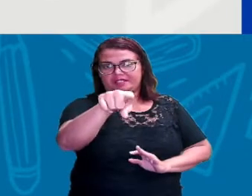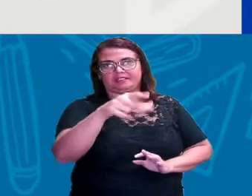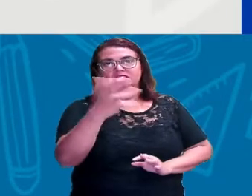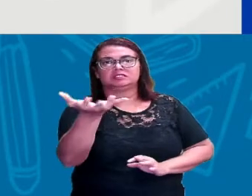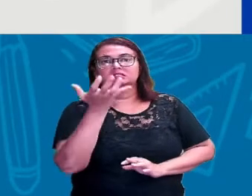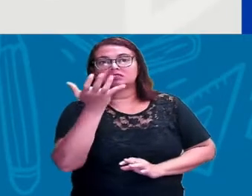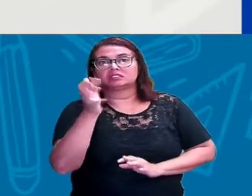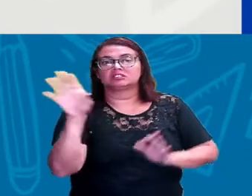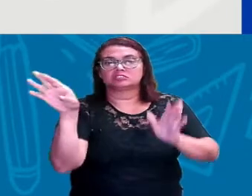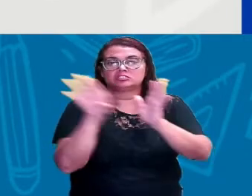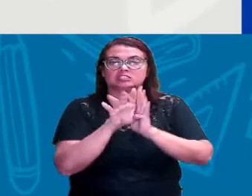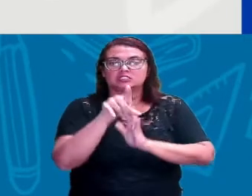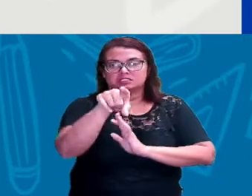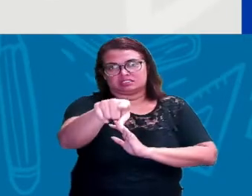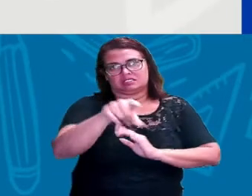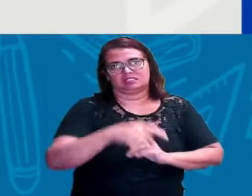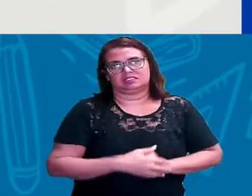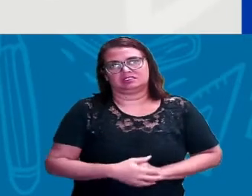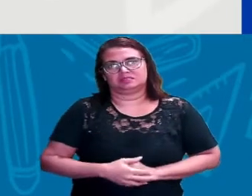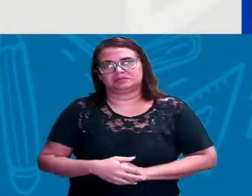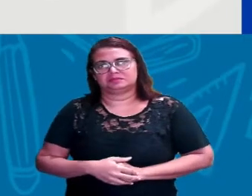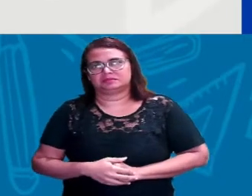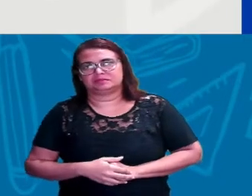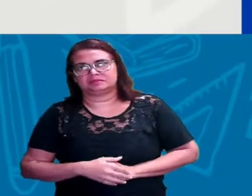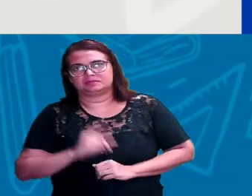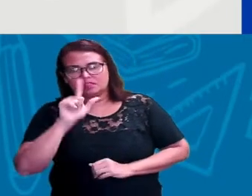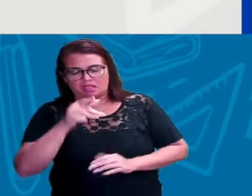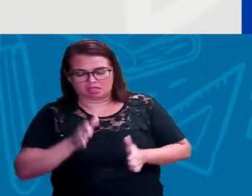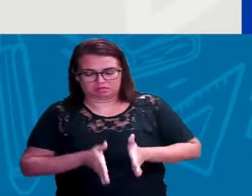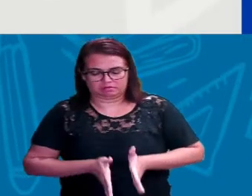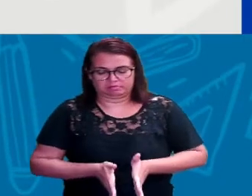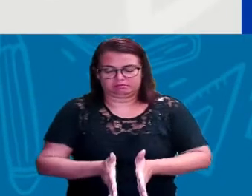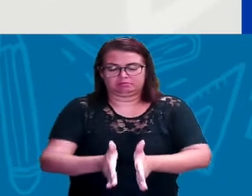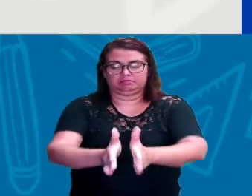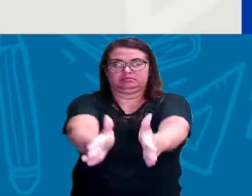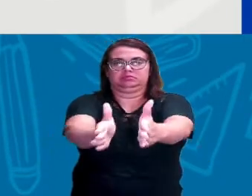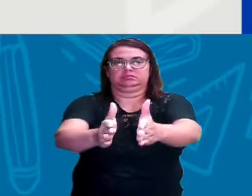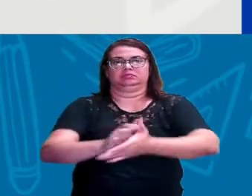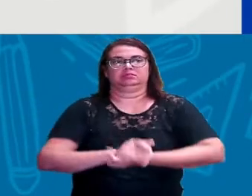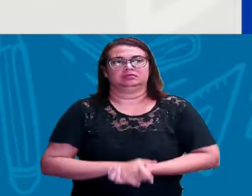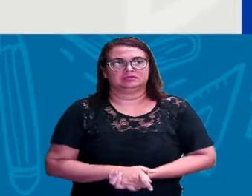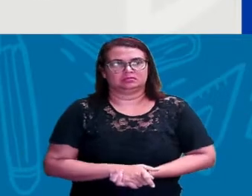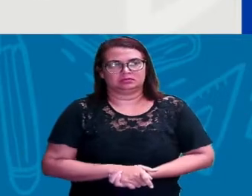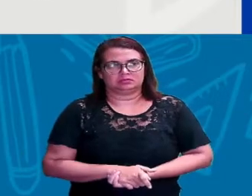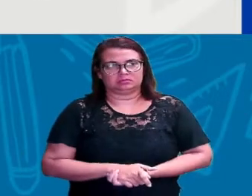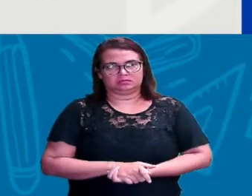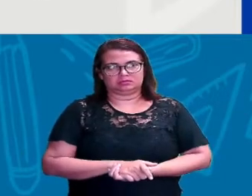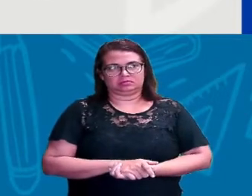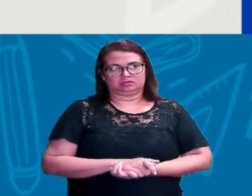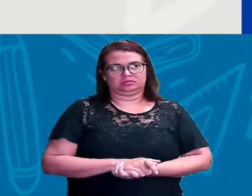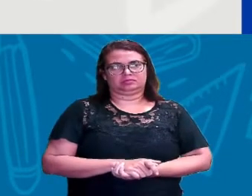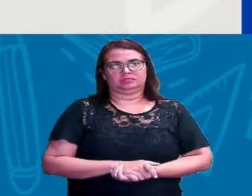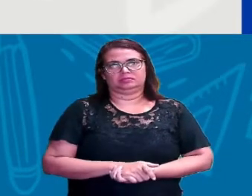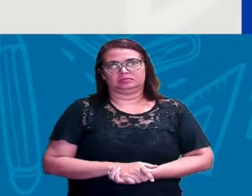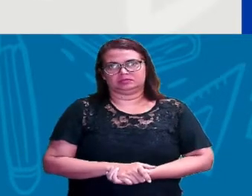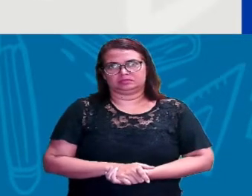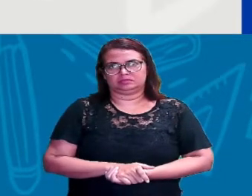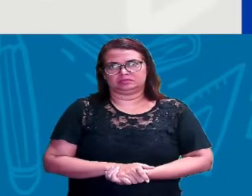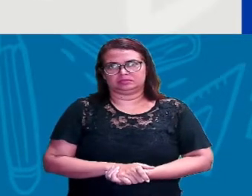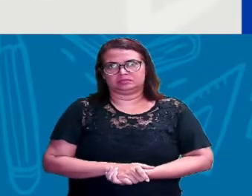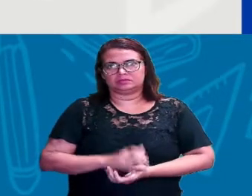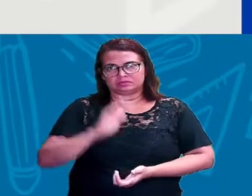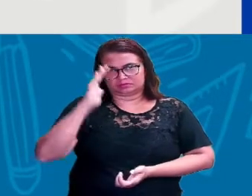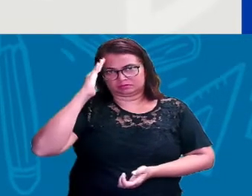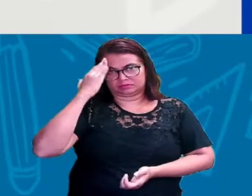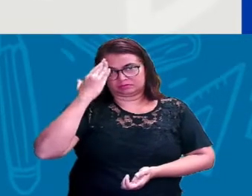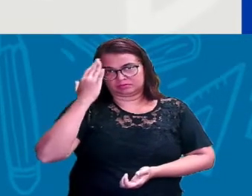estou fazendo uma trajetória para poder abrir a porta e entrar na sala que está aqui em frente a mim. Ok? Deu